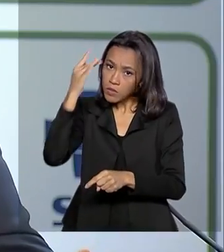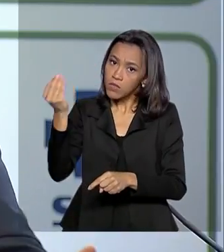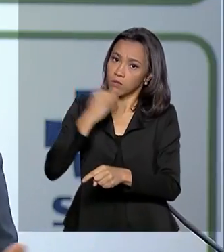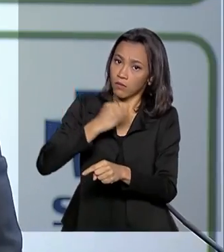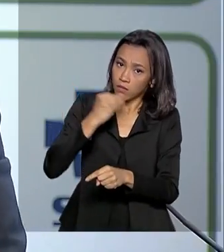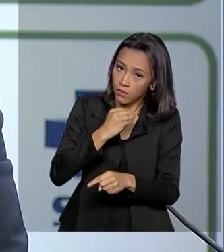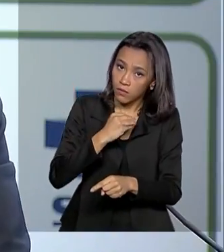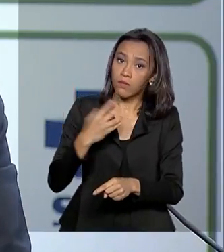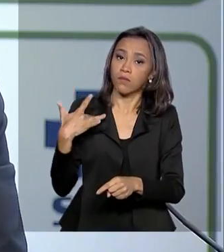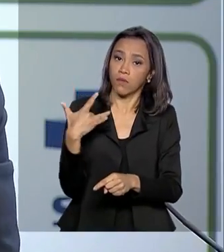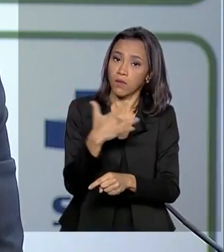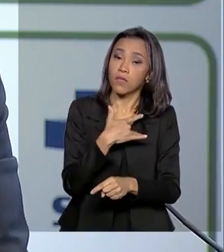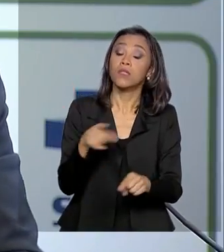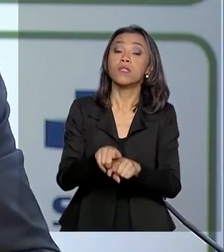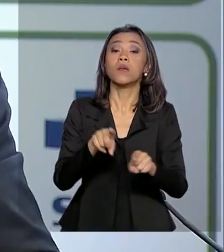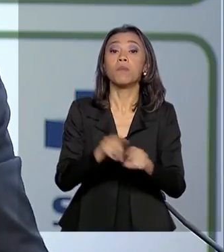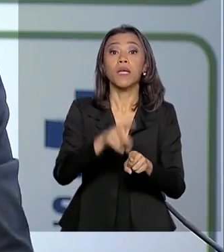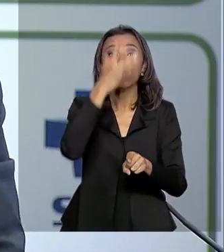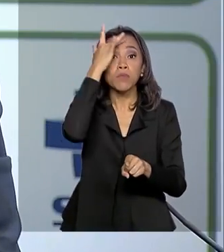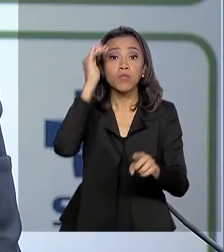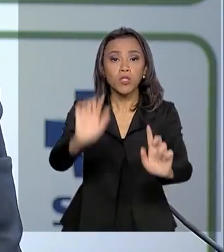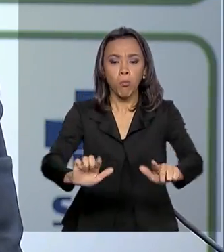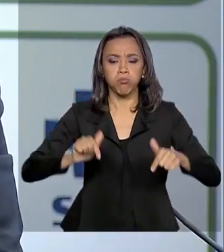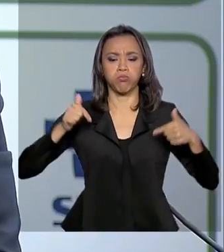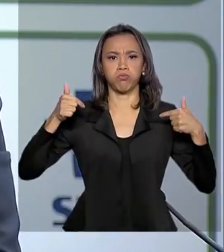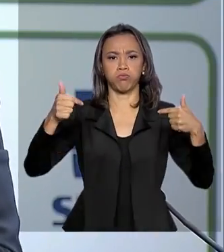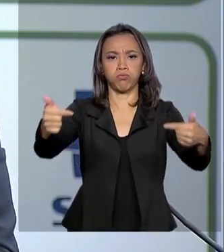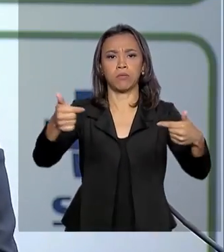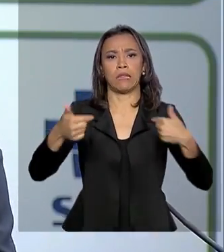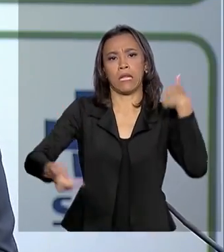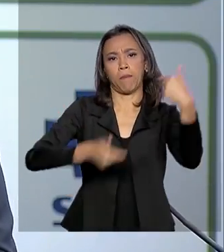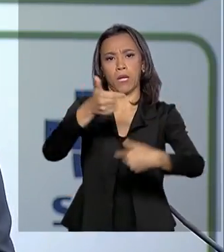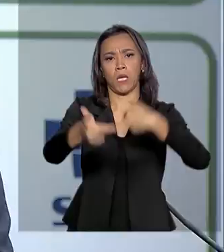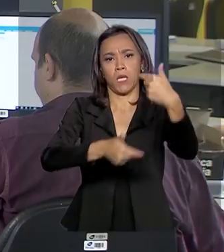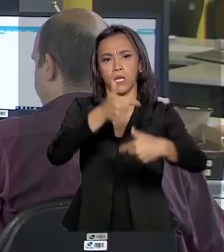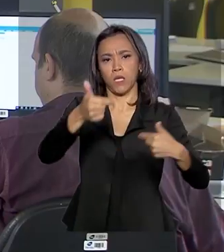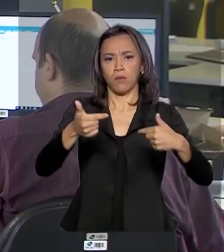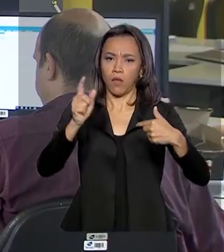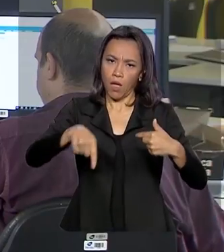também das pessoas que estão na linha de frente, aquelas que vão atuar.